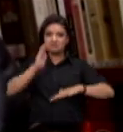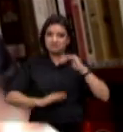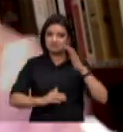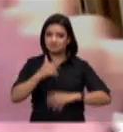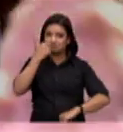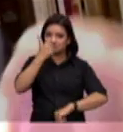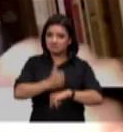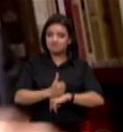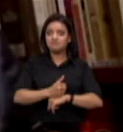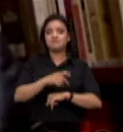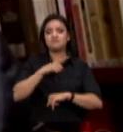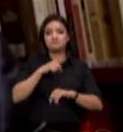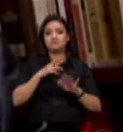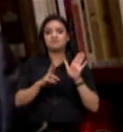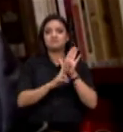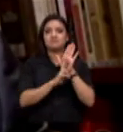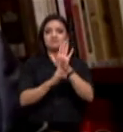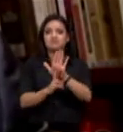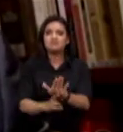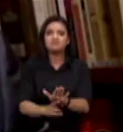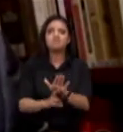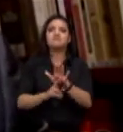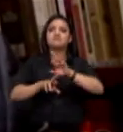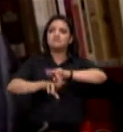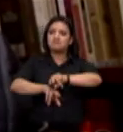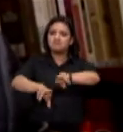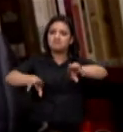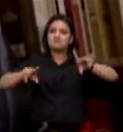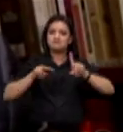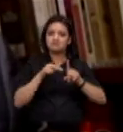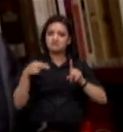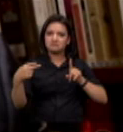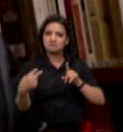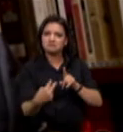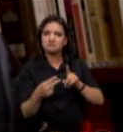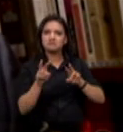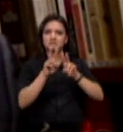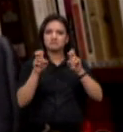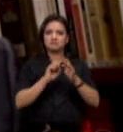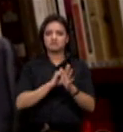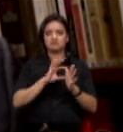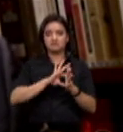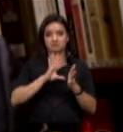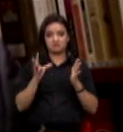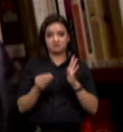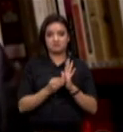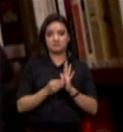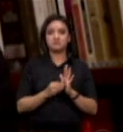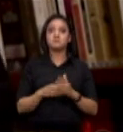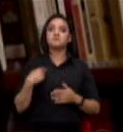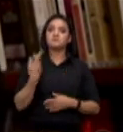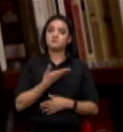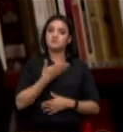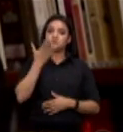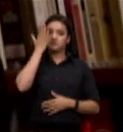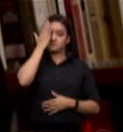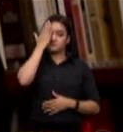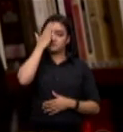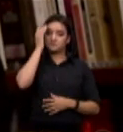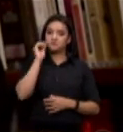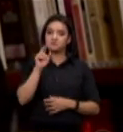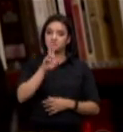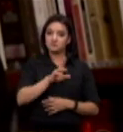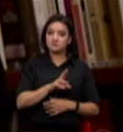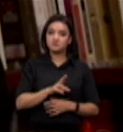que representam diferentes olhares sobre a questão da Amazônia nós sabemos que o uso da